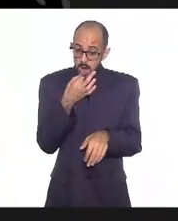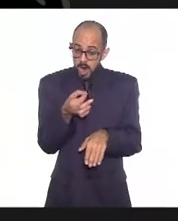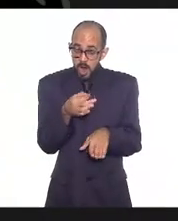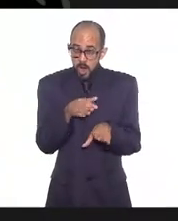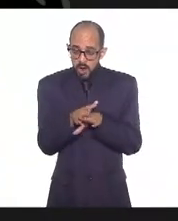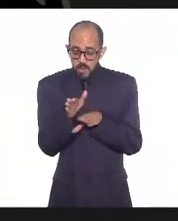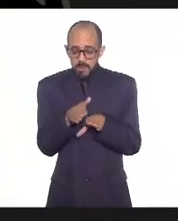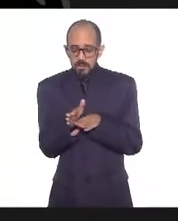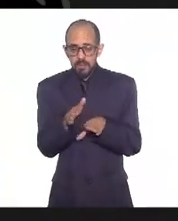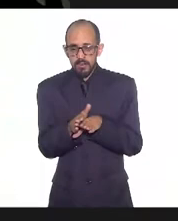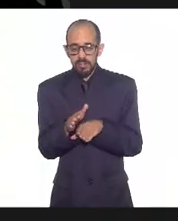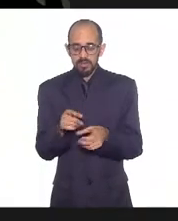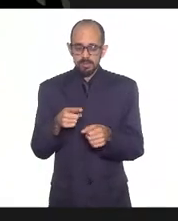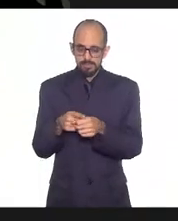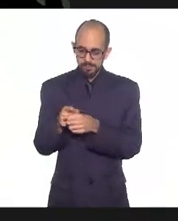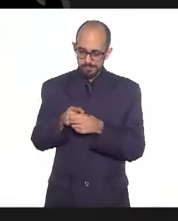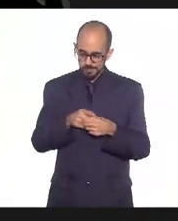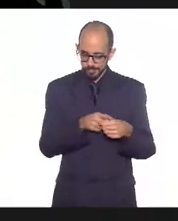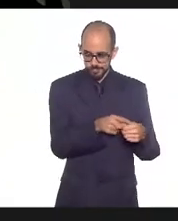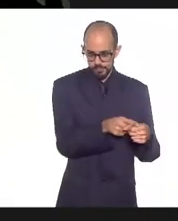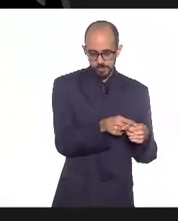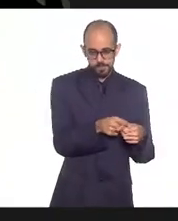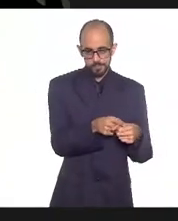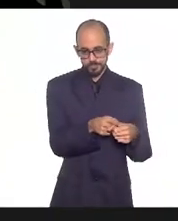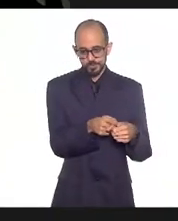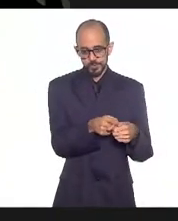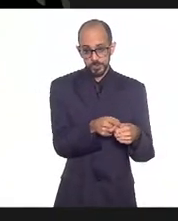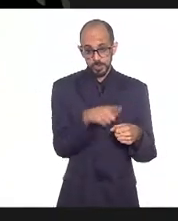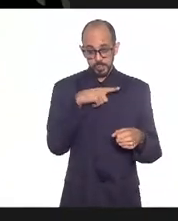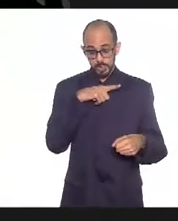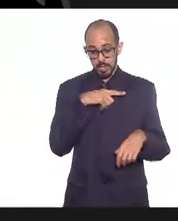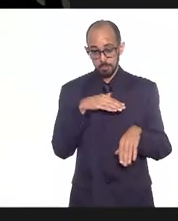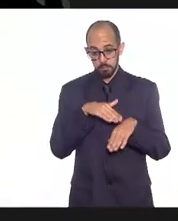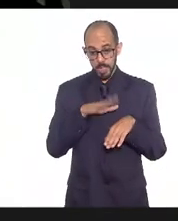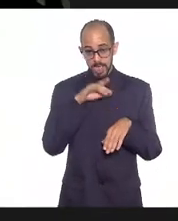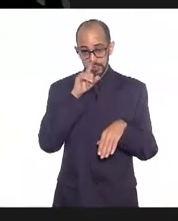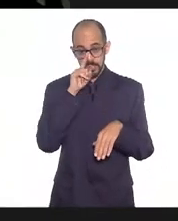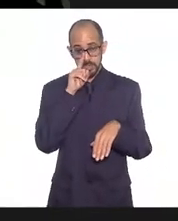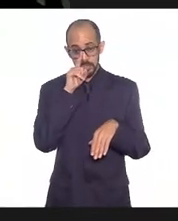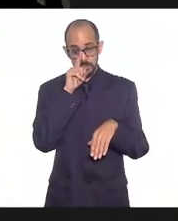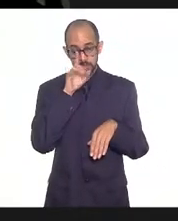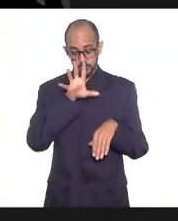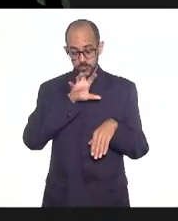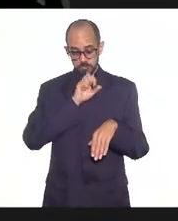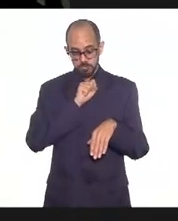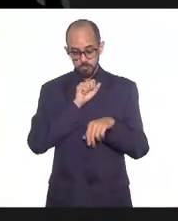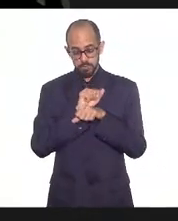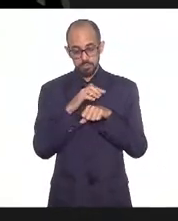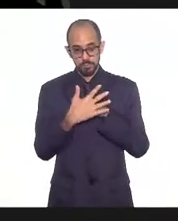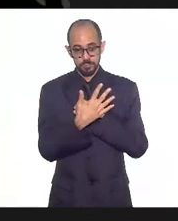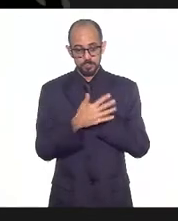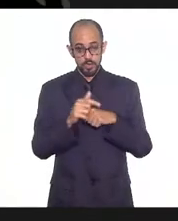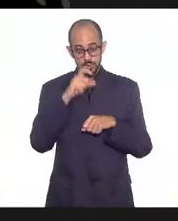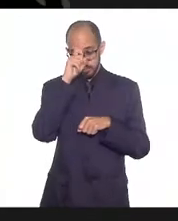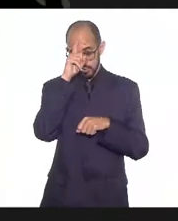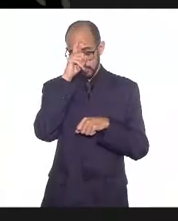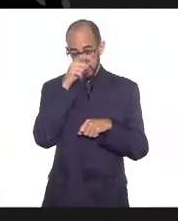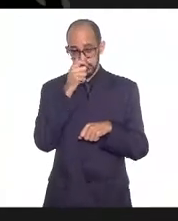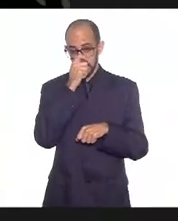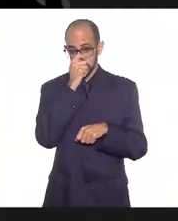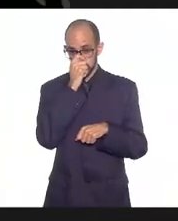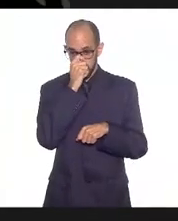municípios, onde a taxa de contaminação está mais elevada, onde a taxa de ocupação dos leitos do TI está mais elevada,